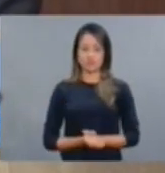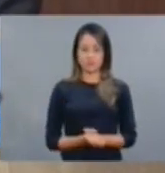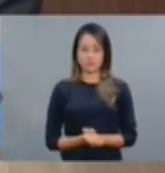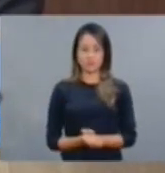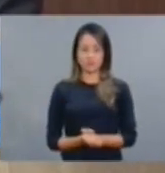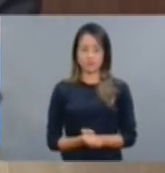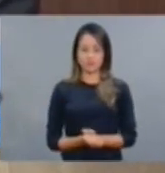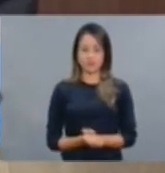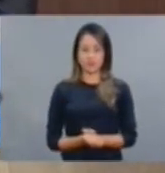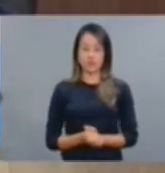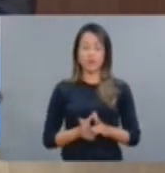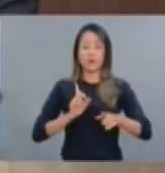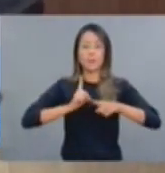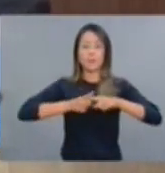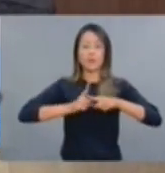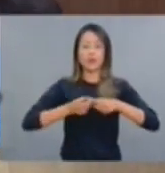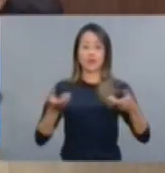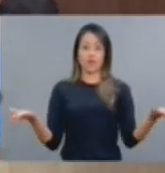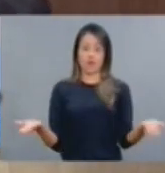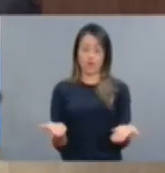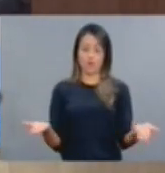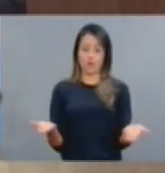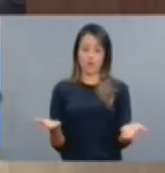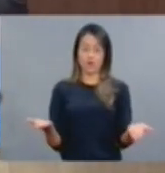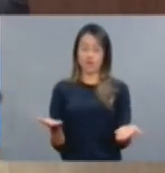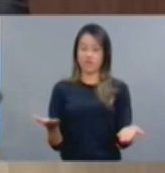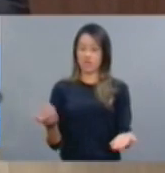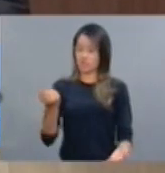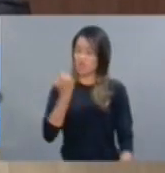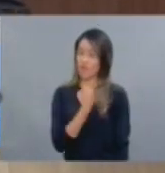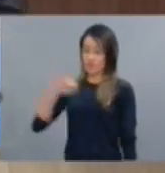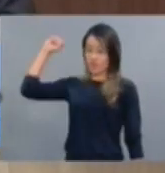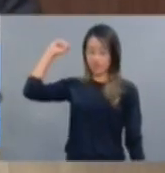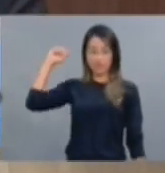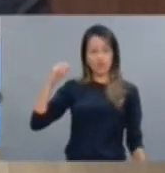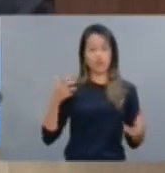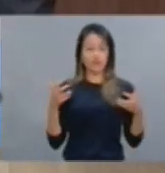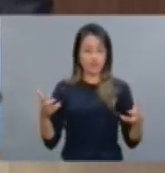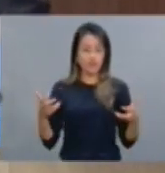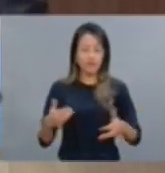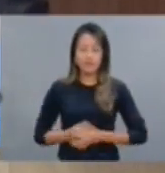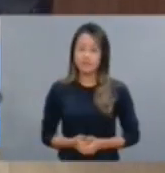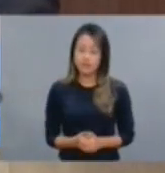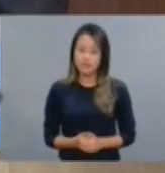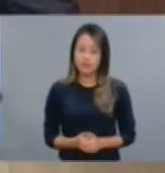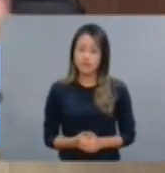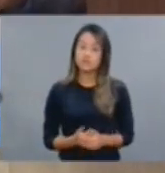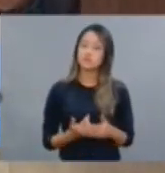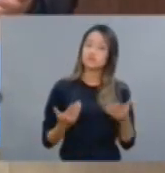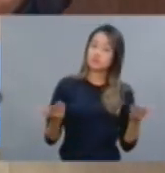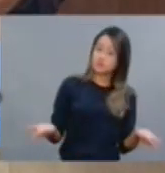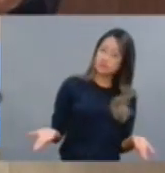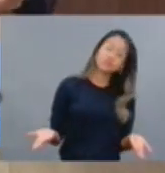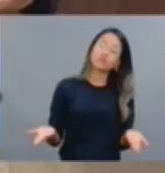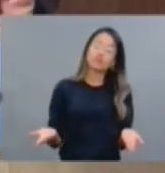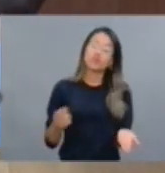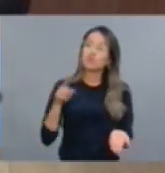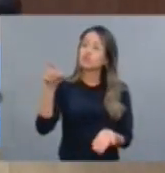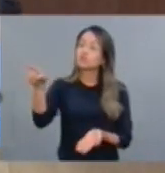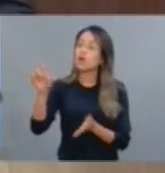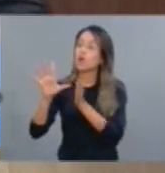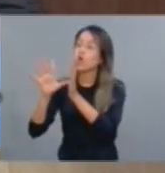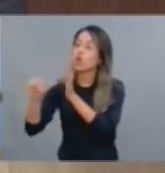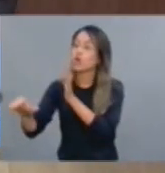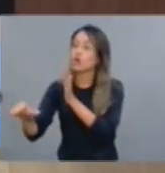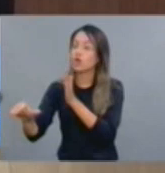a forma de não se defender, mas de enlamear o outro. Ora, você roubou, disse, é, eu